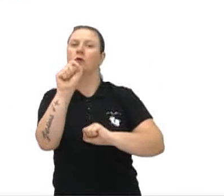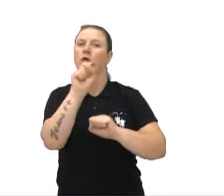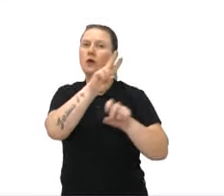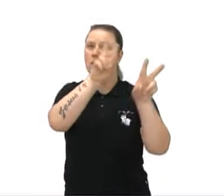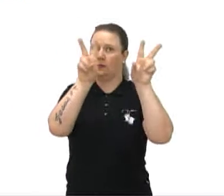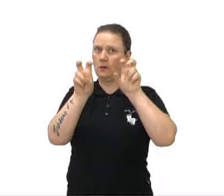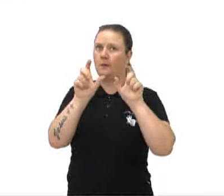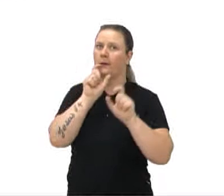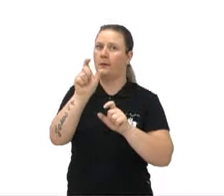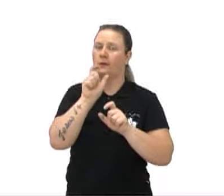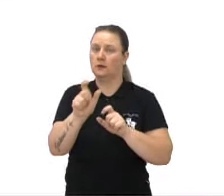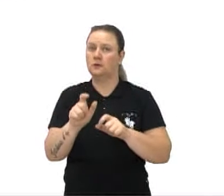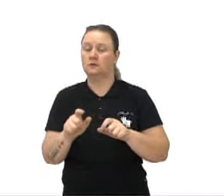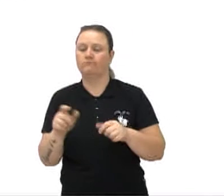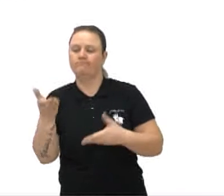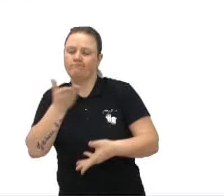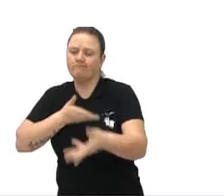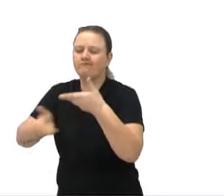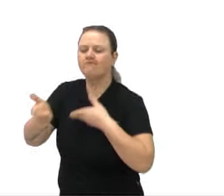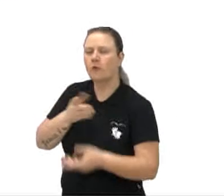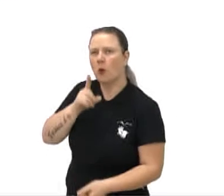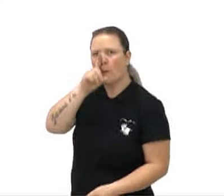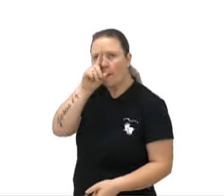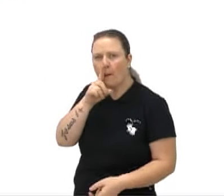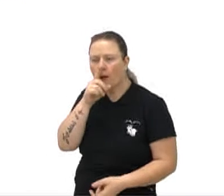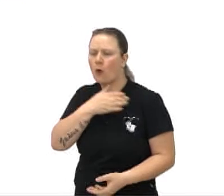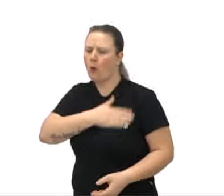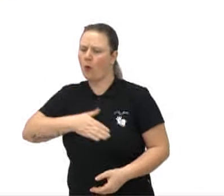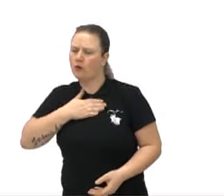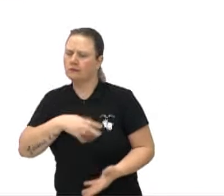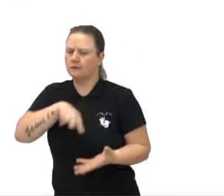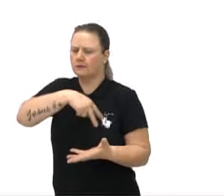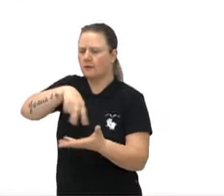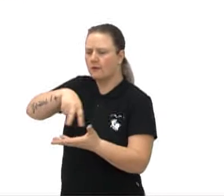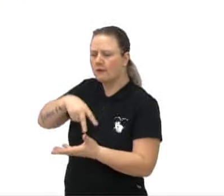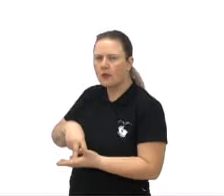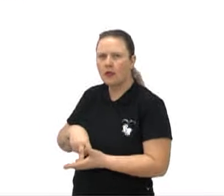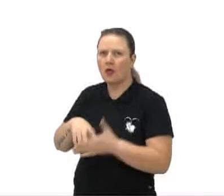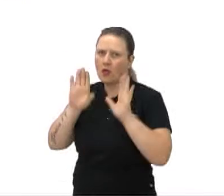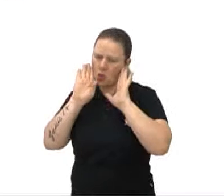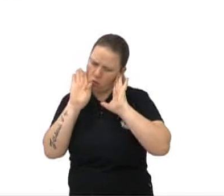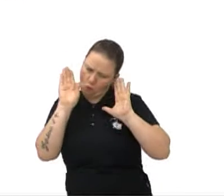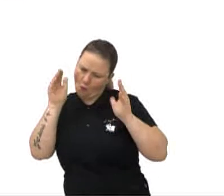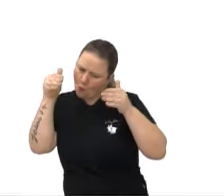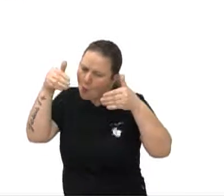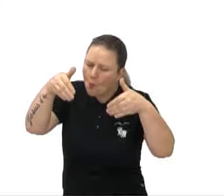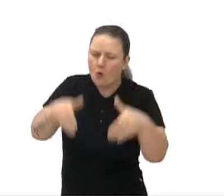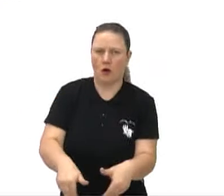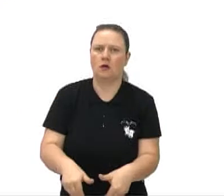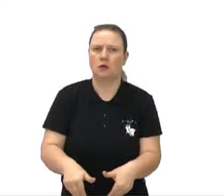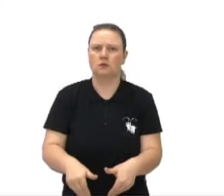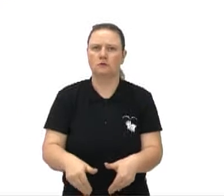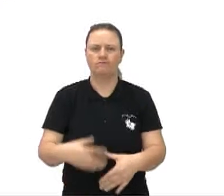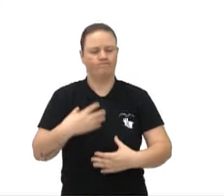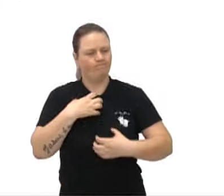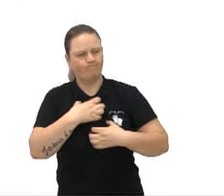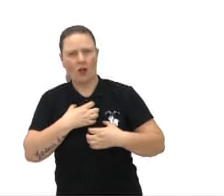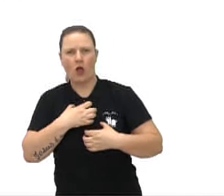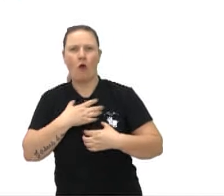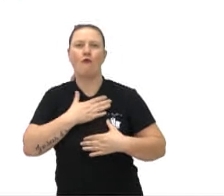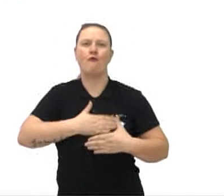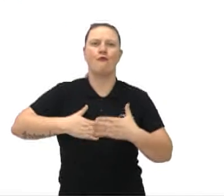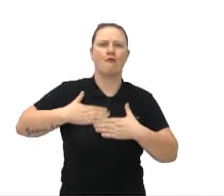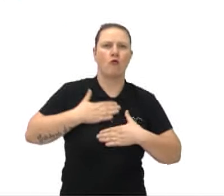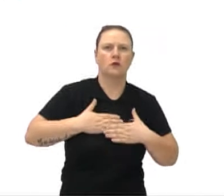círculo perigoso de amigos, eles gostavam de dançar. E tentaram canalizar todas as suas energias para